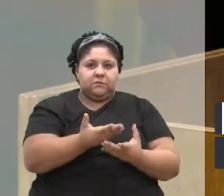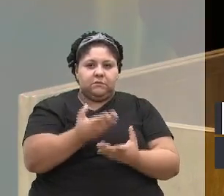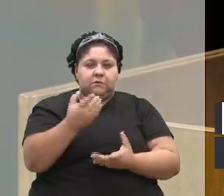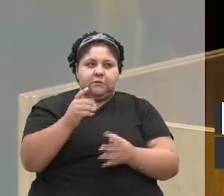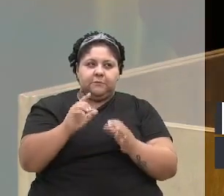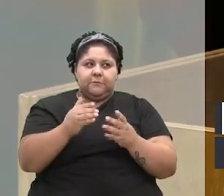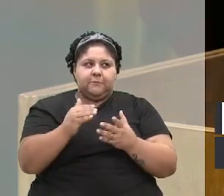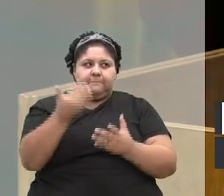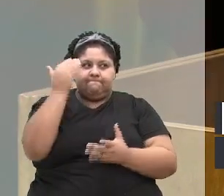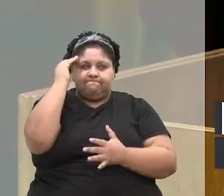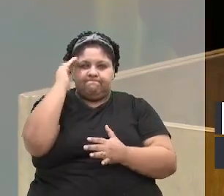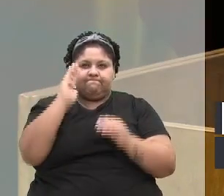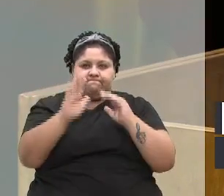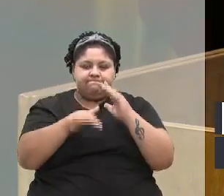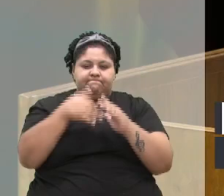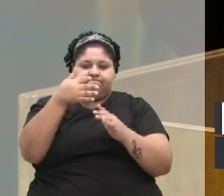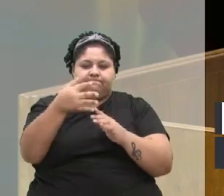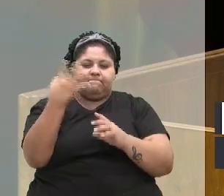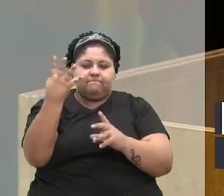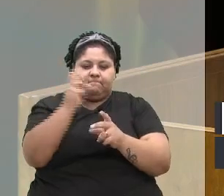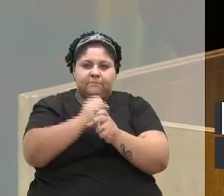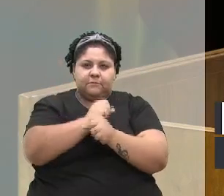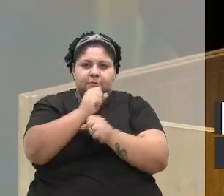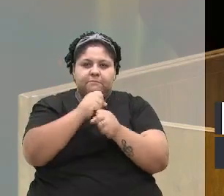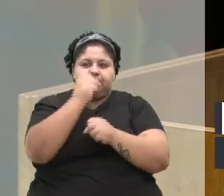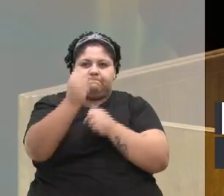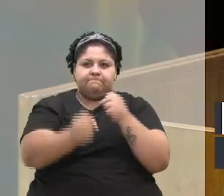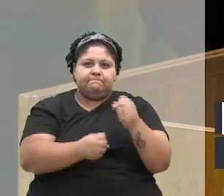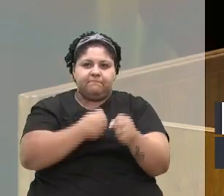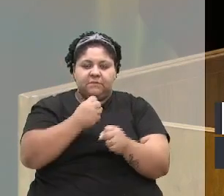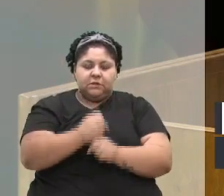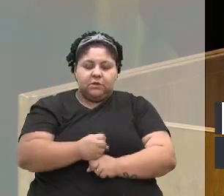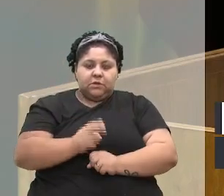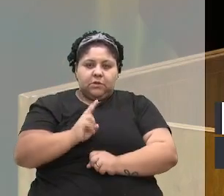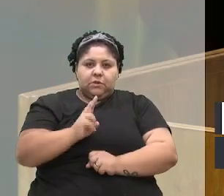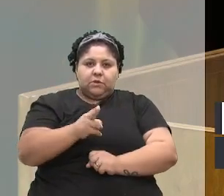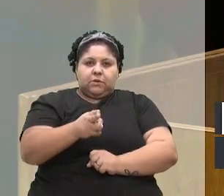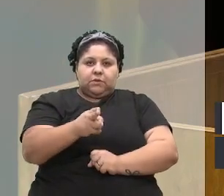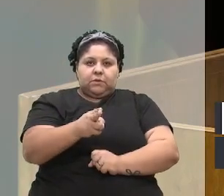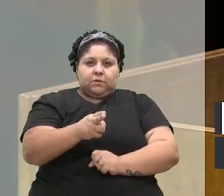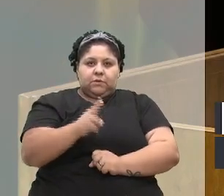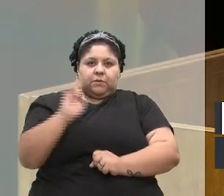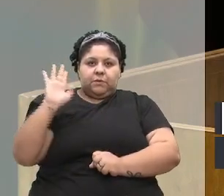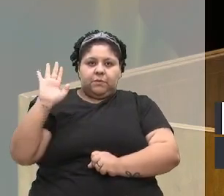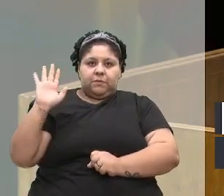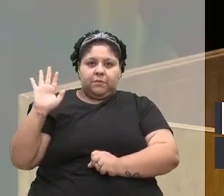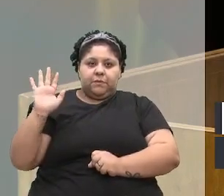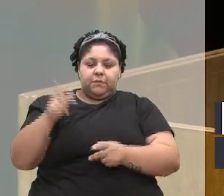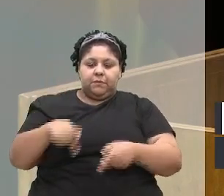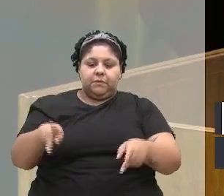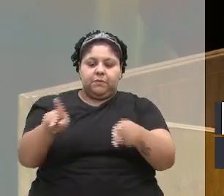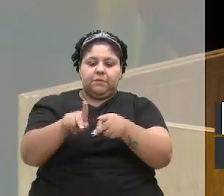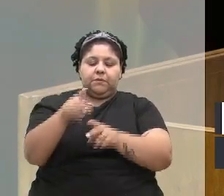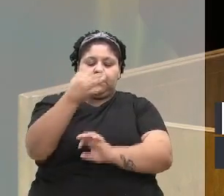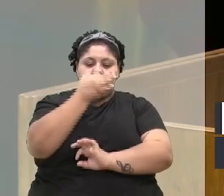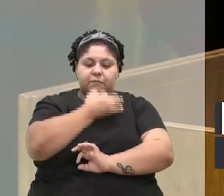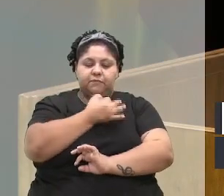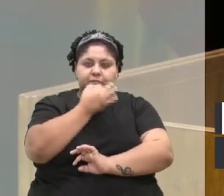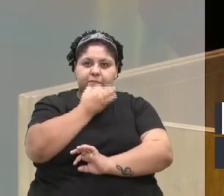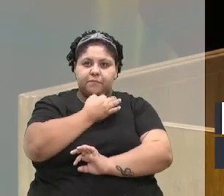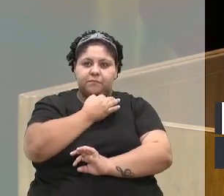sabe, mais quatro anos depois, isso aí vai estar no dedo e nas mãos da população caxiense,